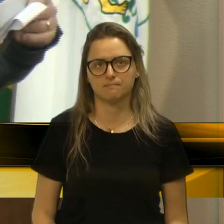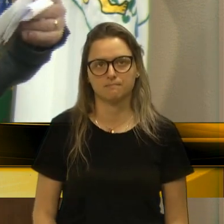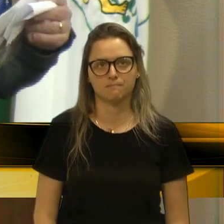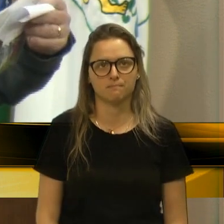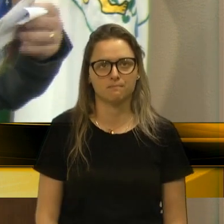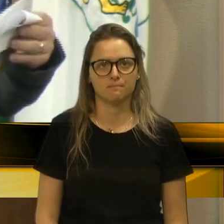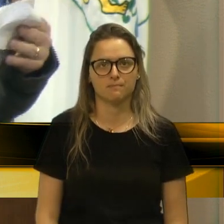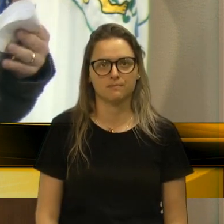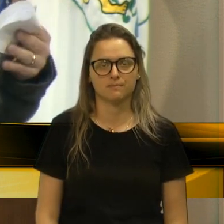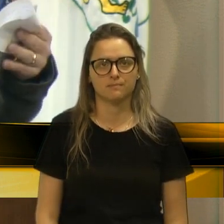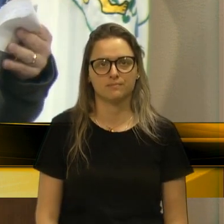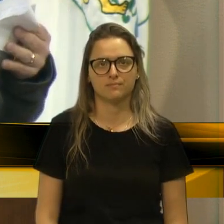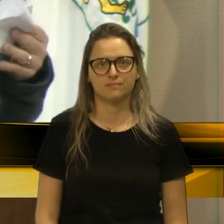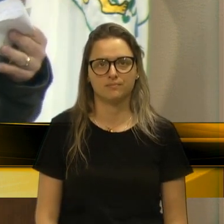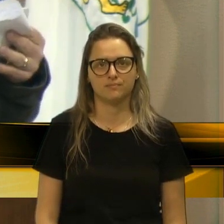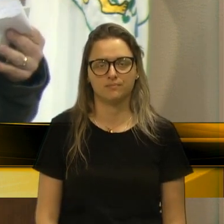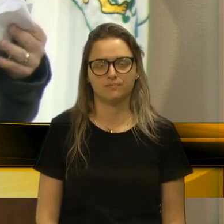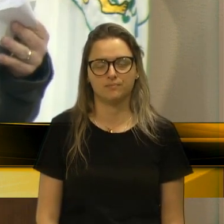Aí colocando aqui, ó.